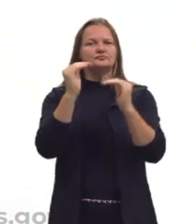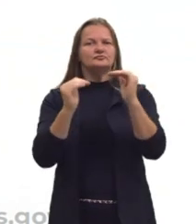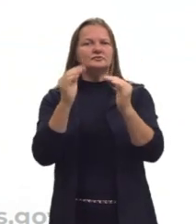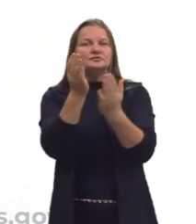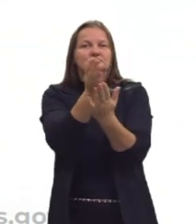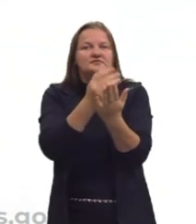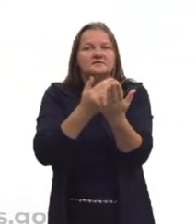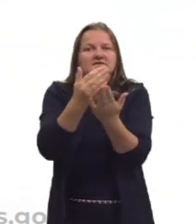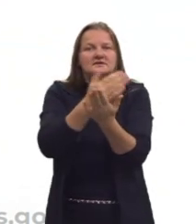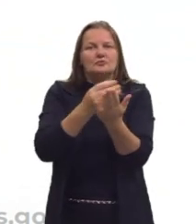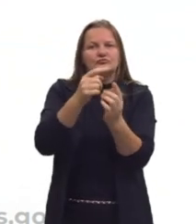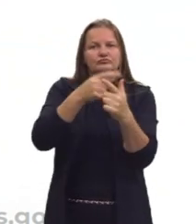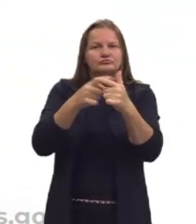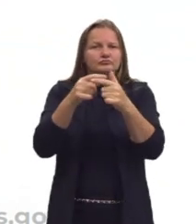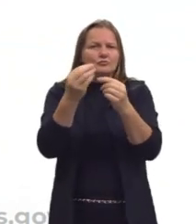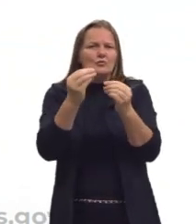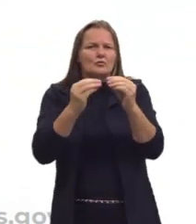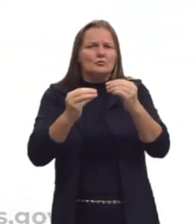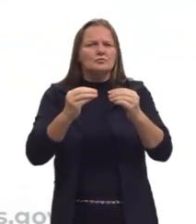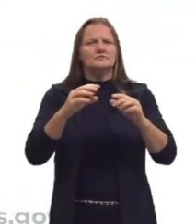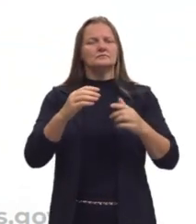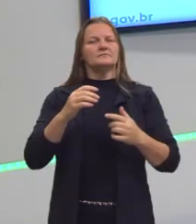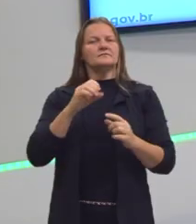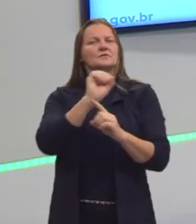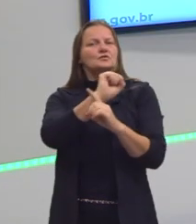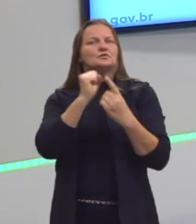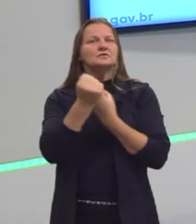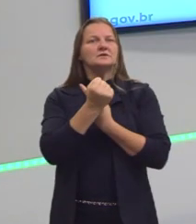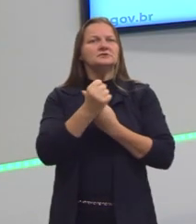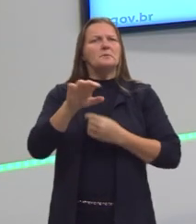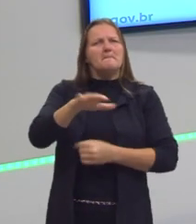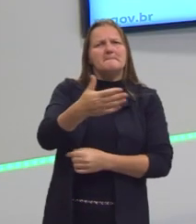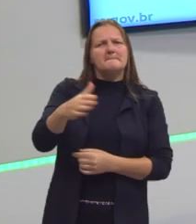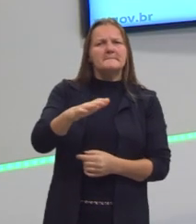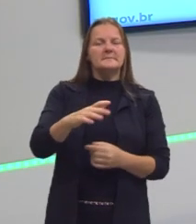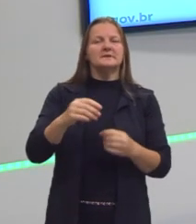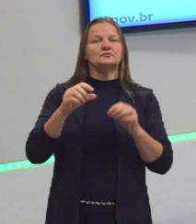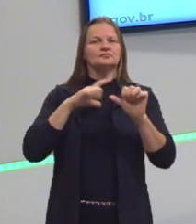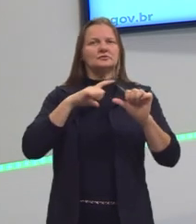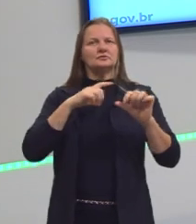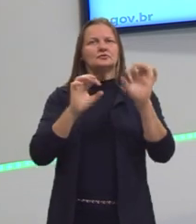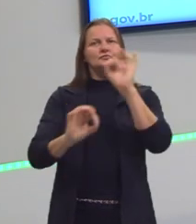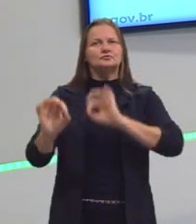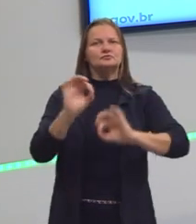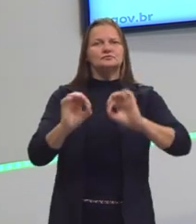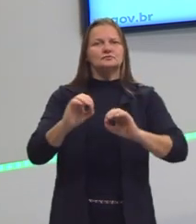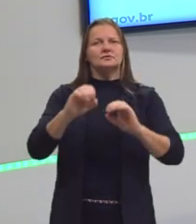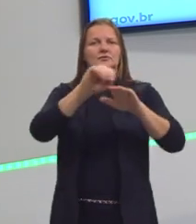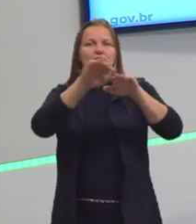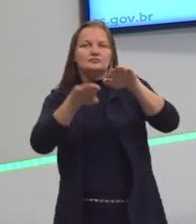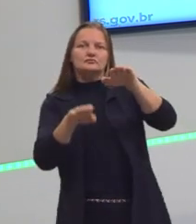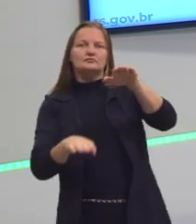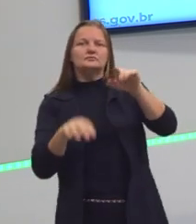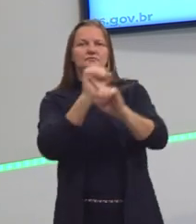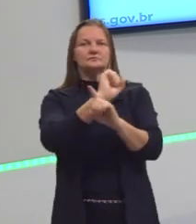e também de que forma mais ou menos são compostas essas classes sociais.